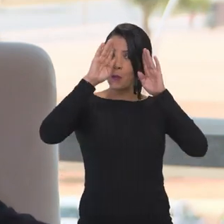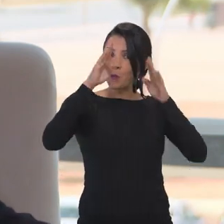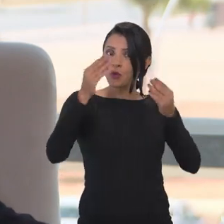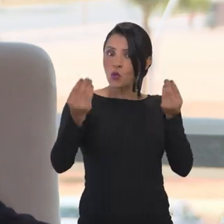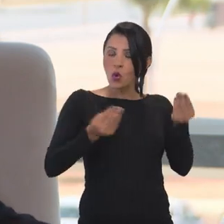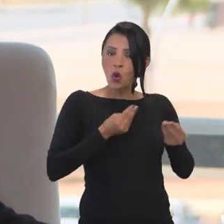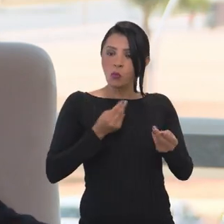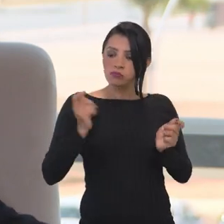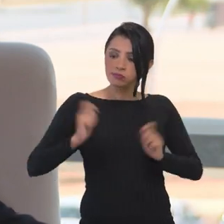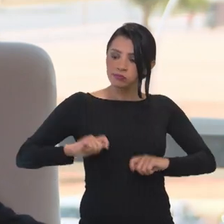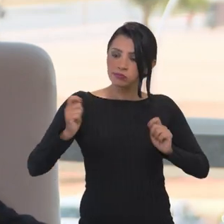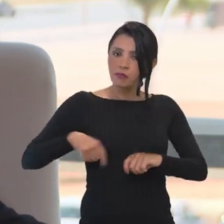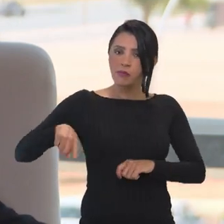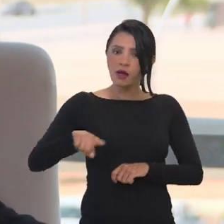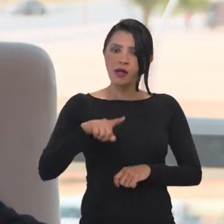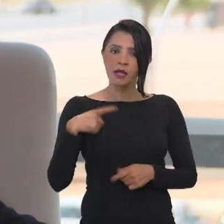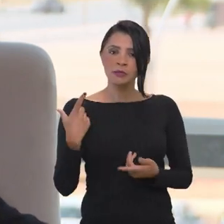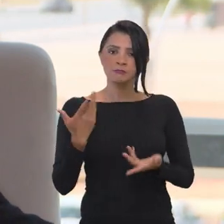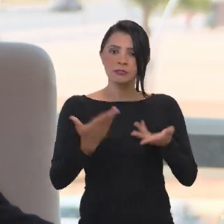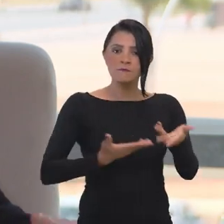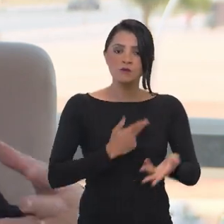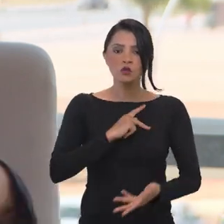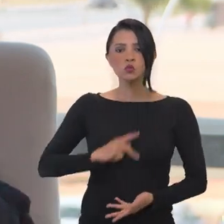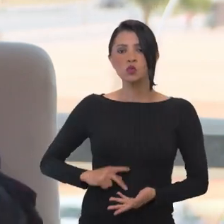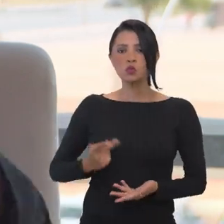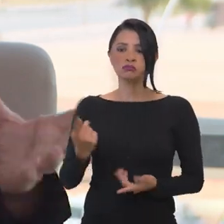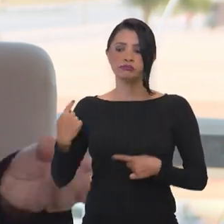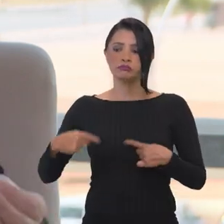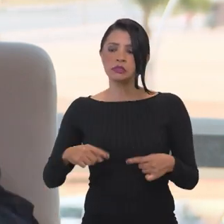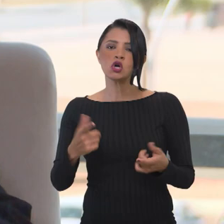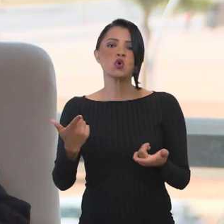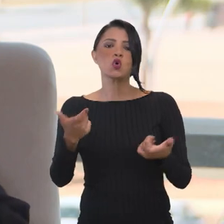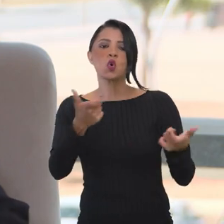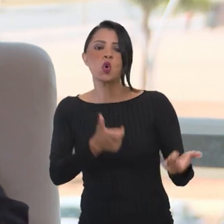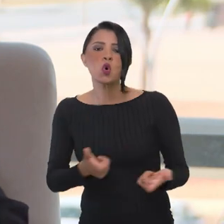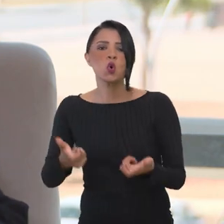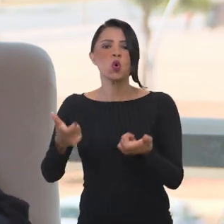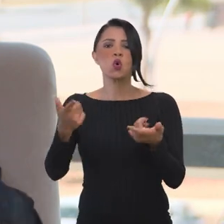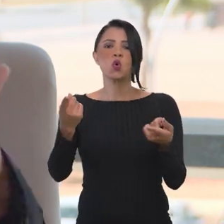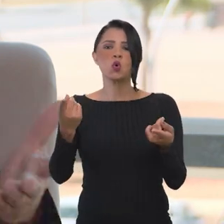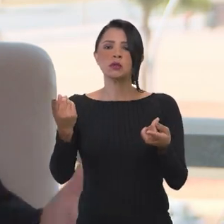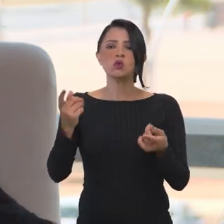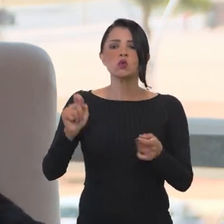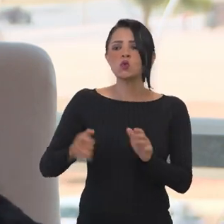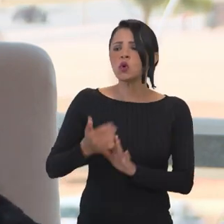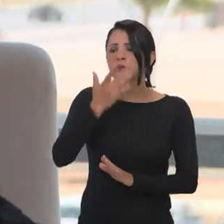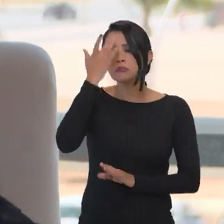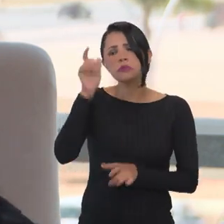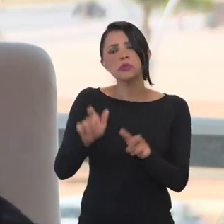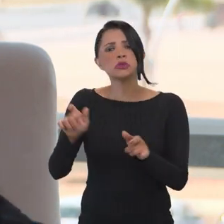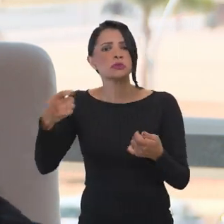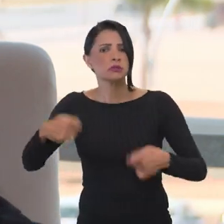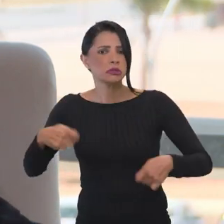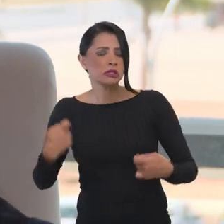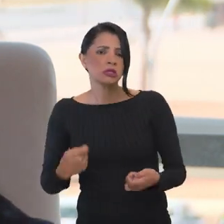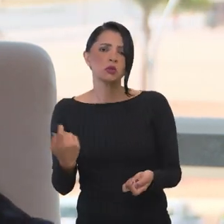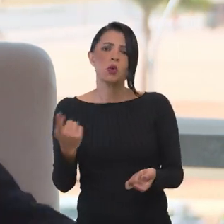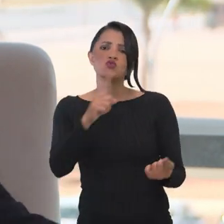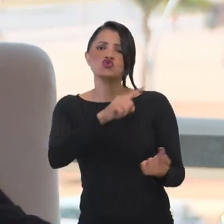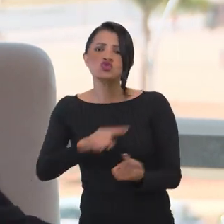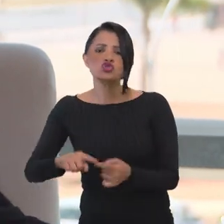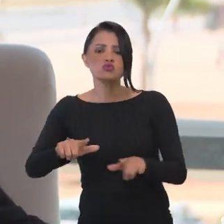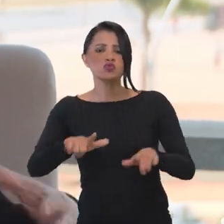servidores para prestar serviços públicos. Dispute como vai ser o dimensionamento, que servidores a gente precisa, que tipo de